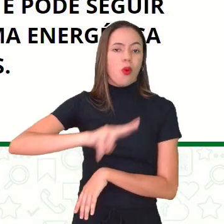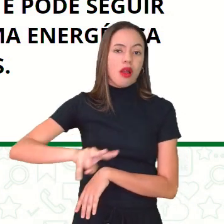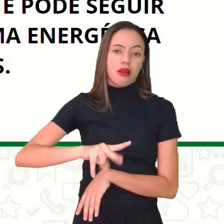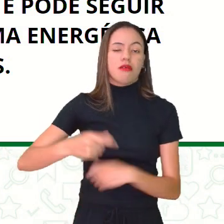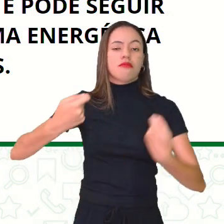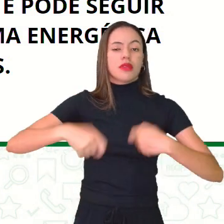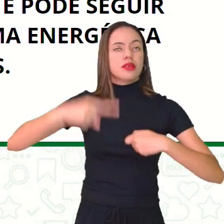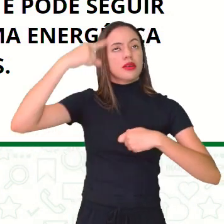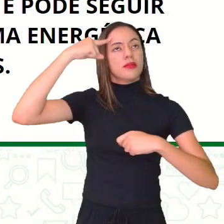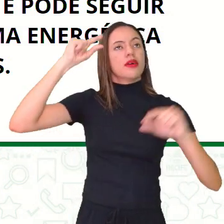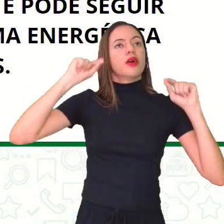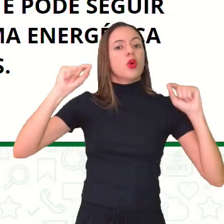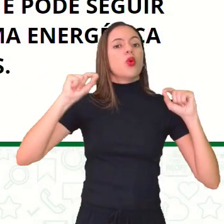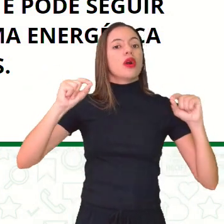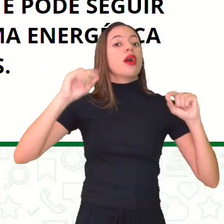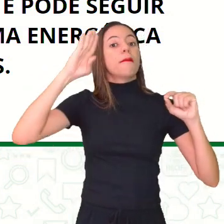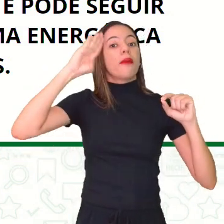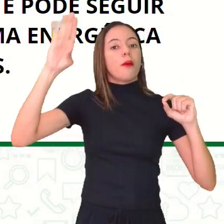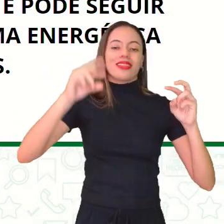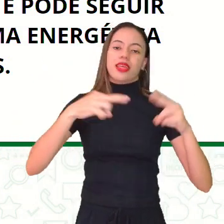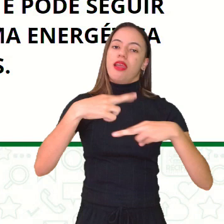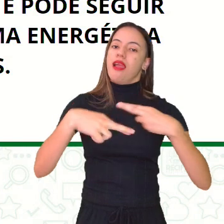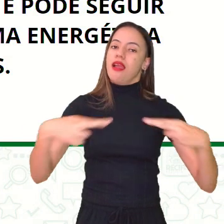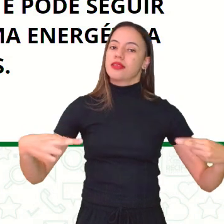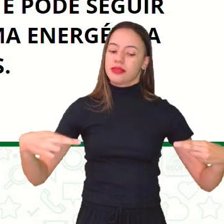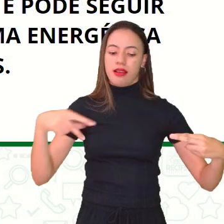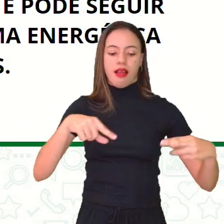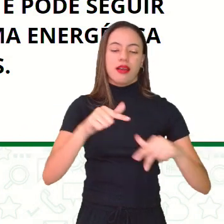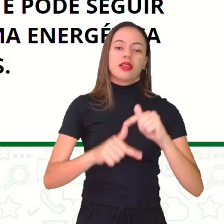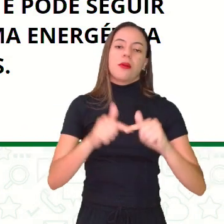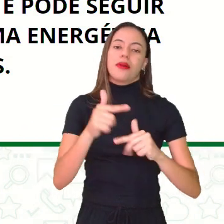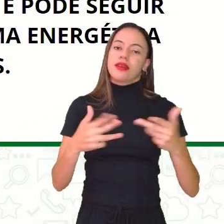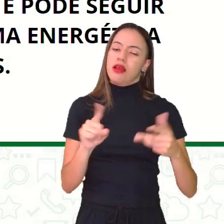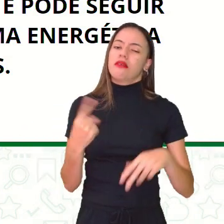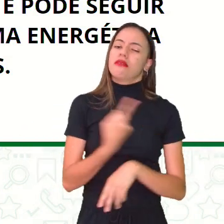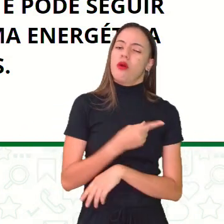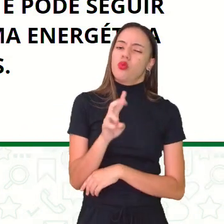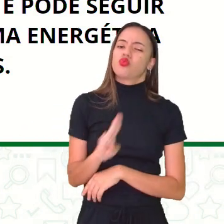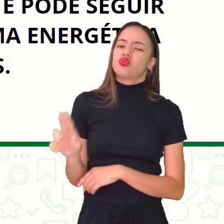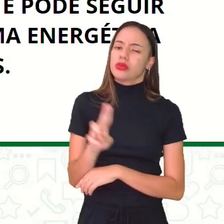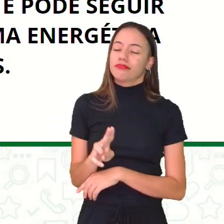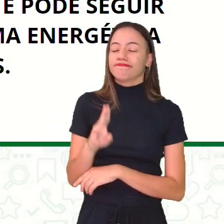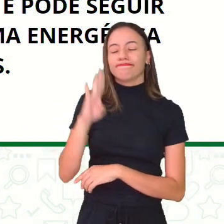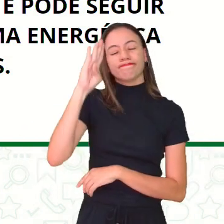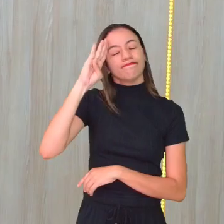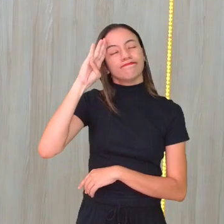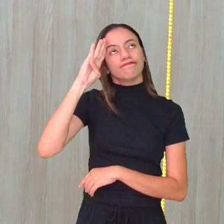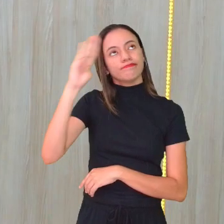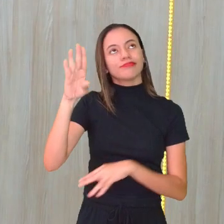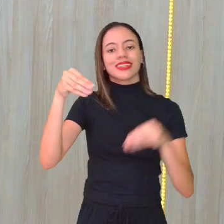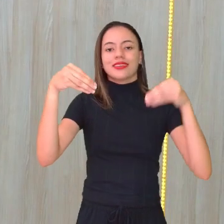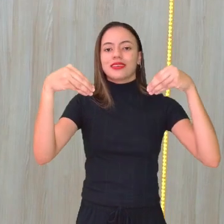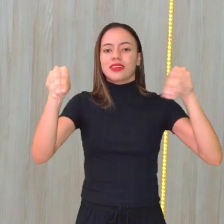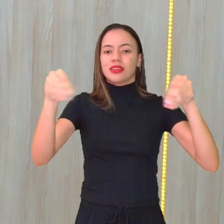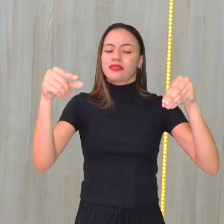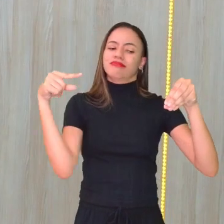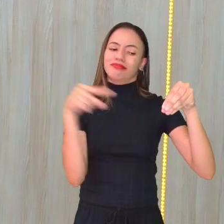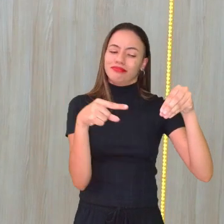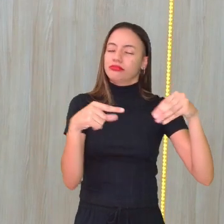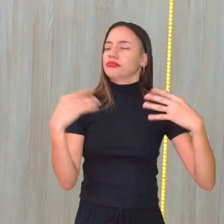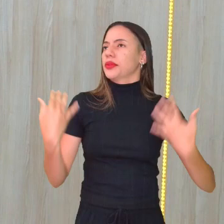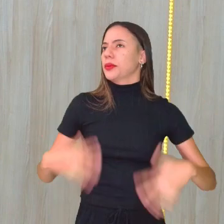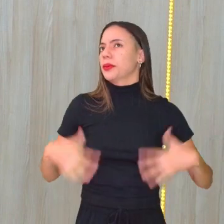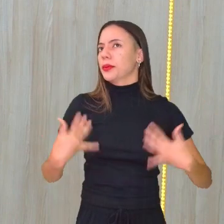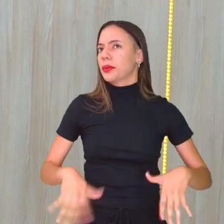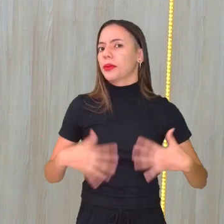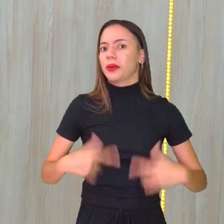principalmente em reciclagem dos materiais que nós usamos. E principalmente no plástico, porque a gente sabe que ele é um